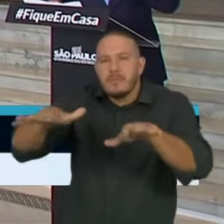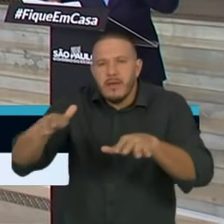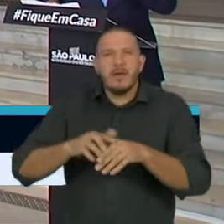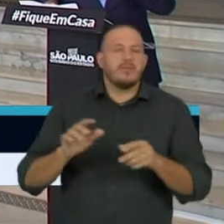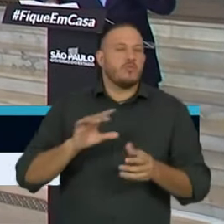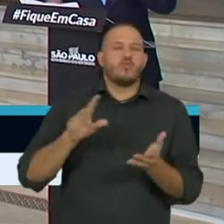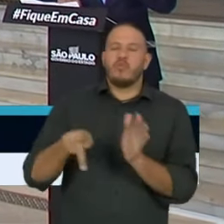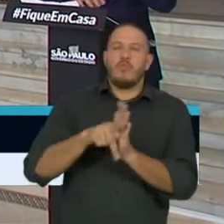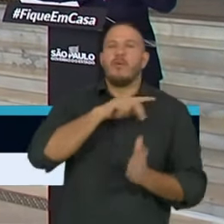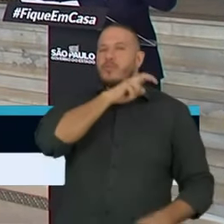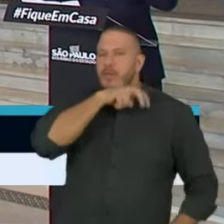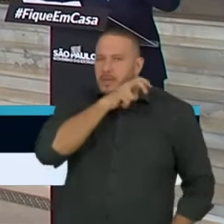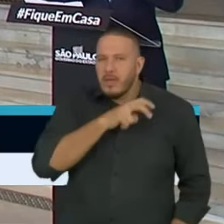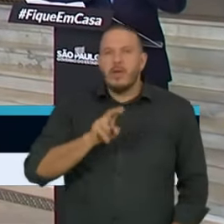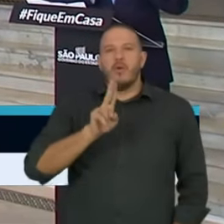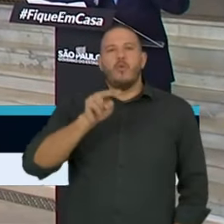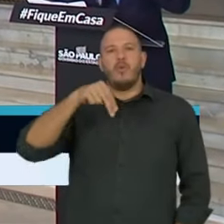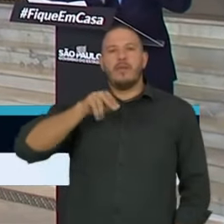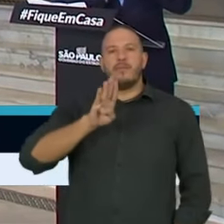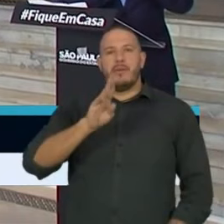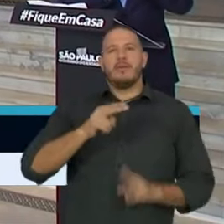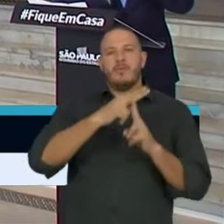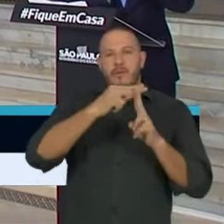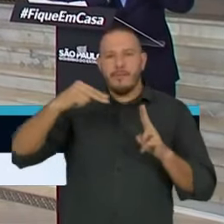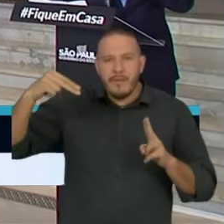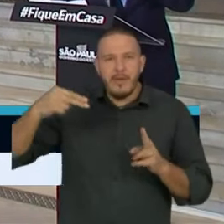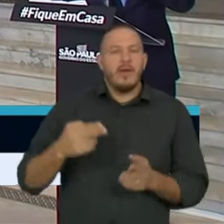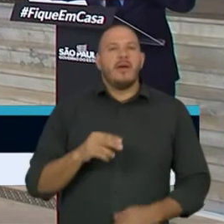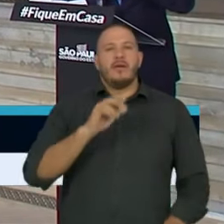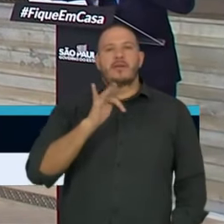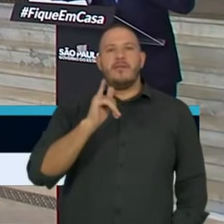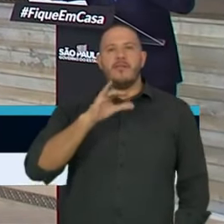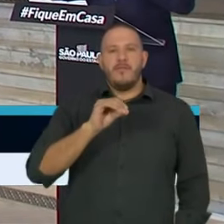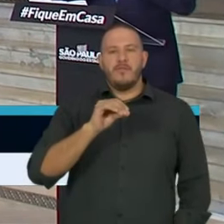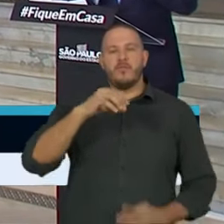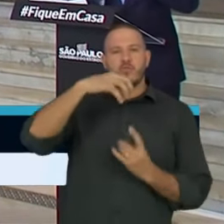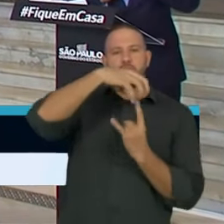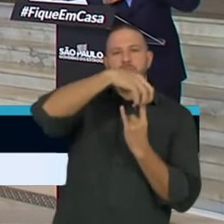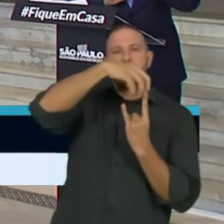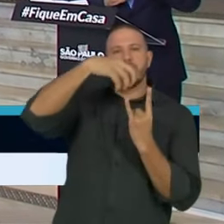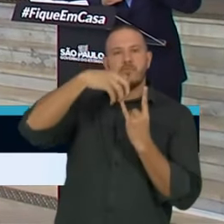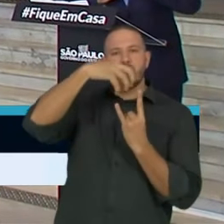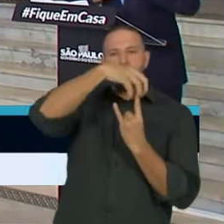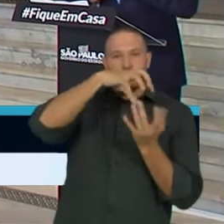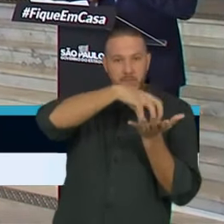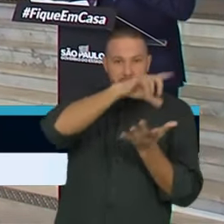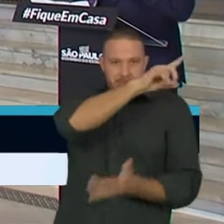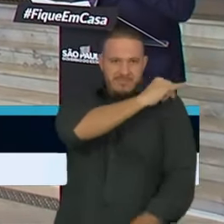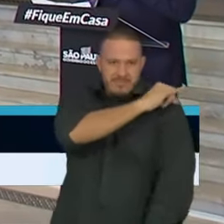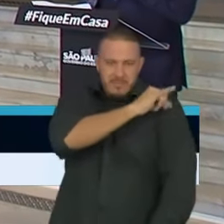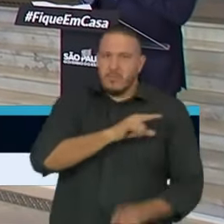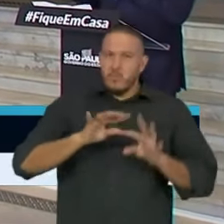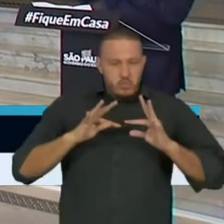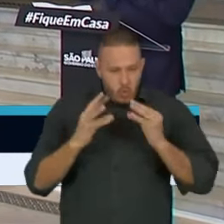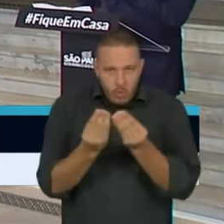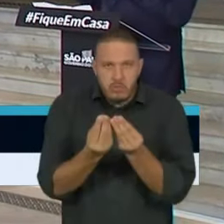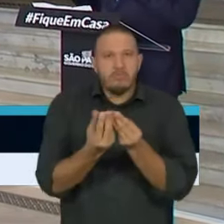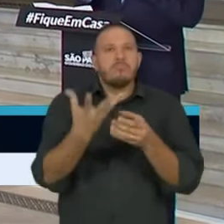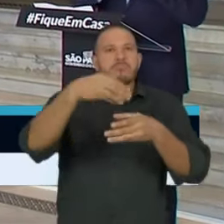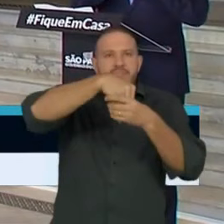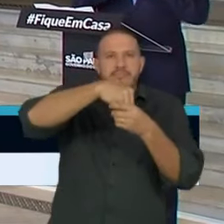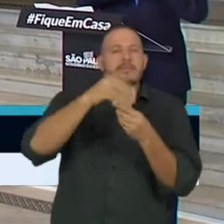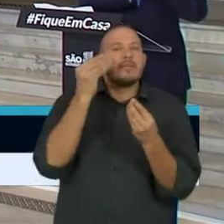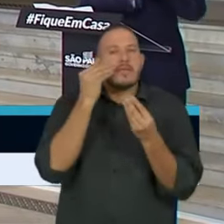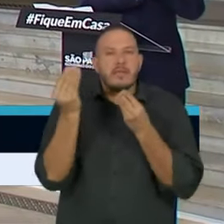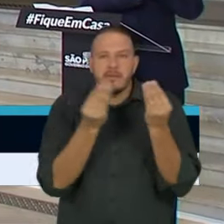a Fiocruz, todos eles liderados pelo doutor Júlio Croda, recém-incorporado, e tentar